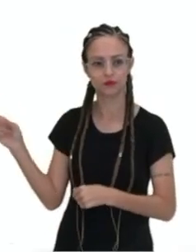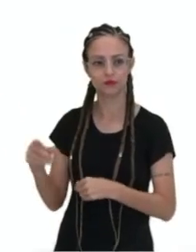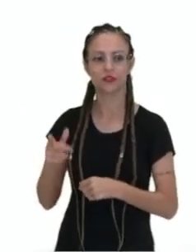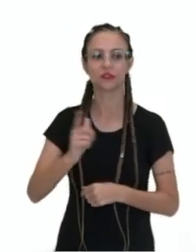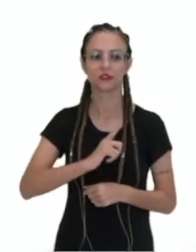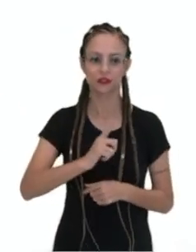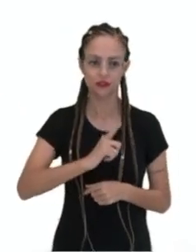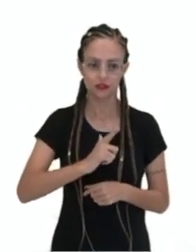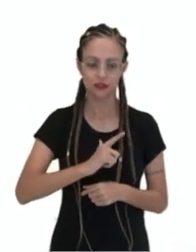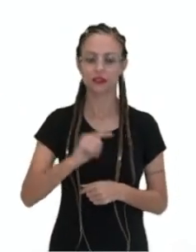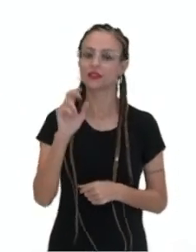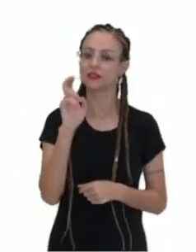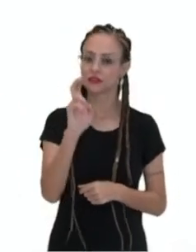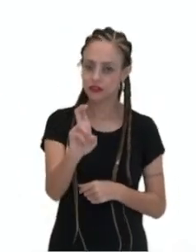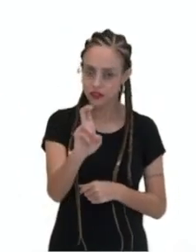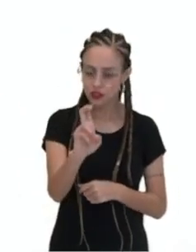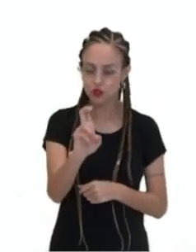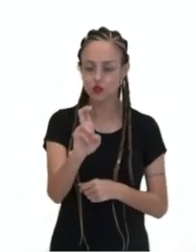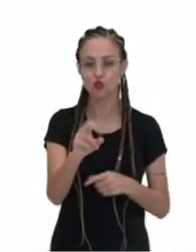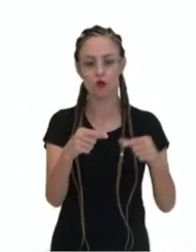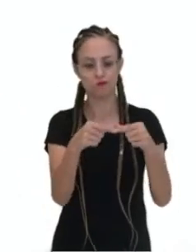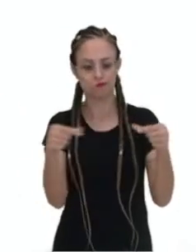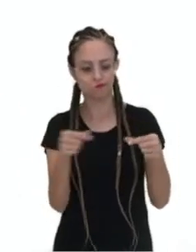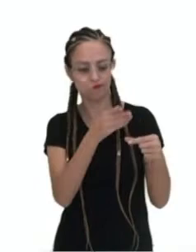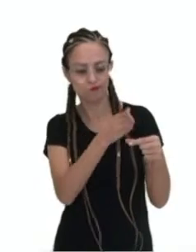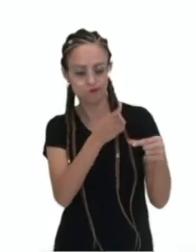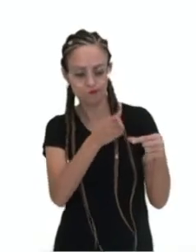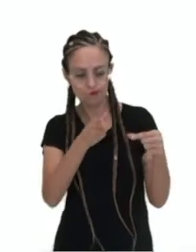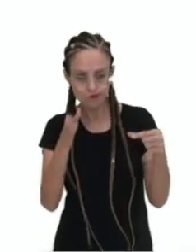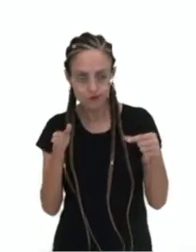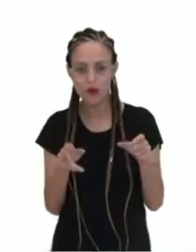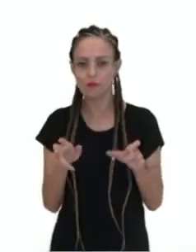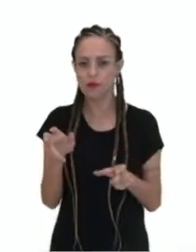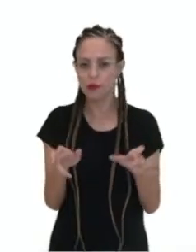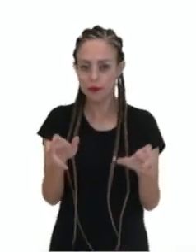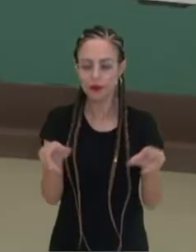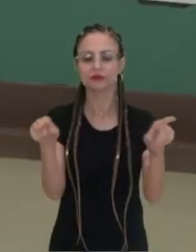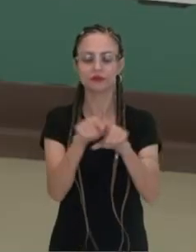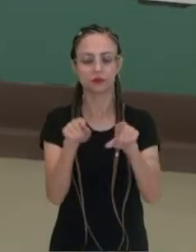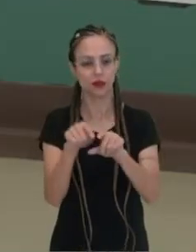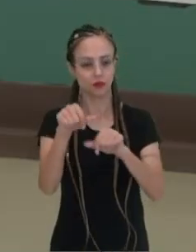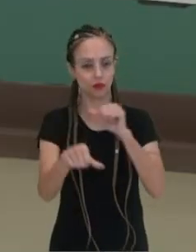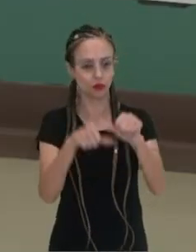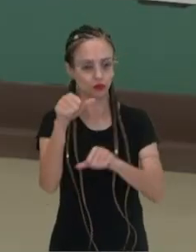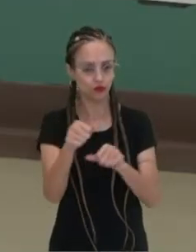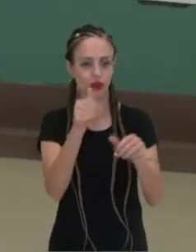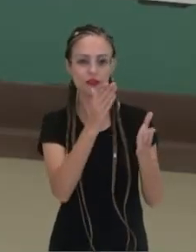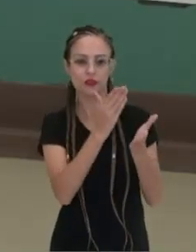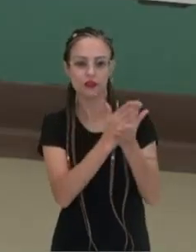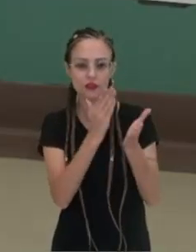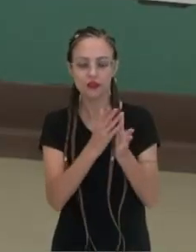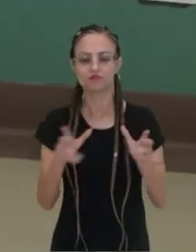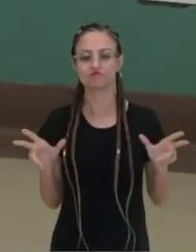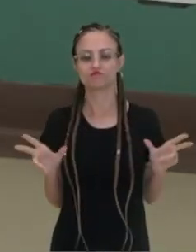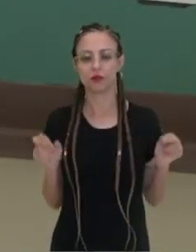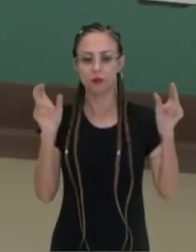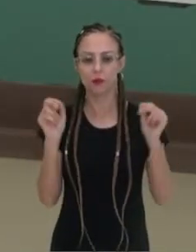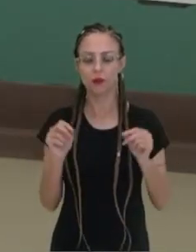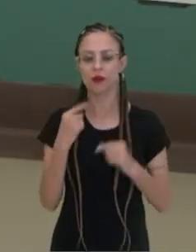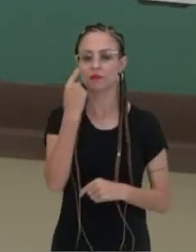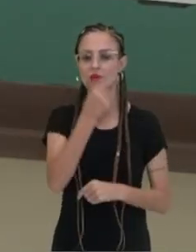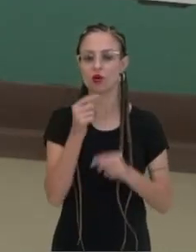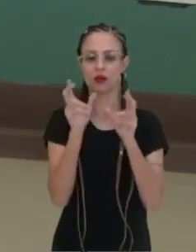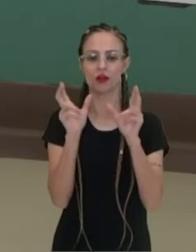Possui cinco fileiras de pés ambulacrais e algumas modificadas em tentáculos ao redor da boca,